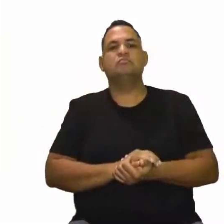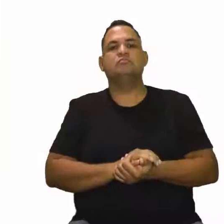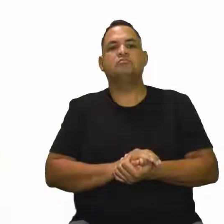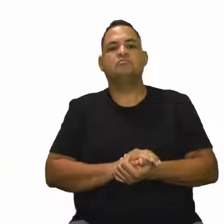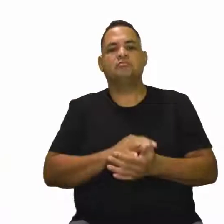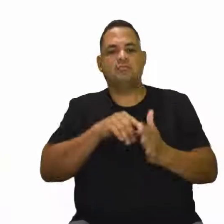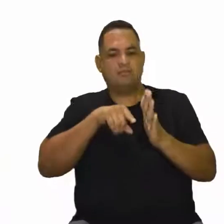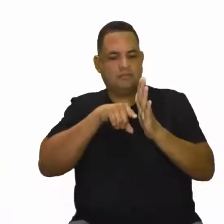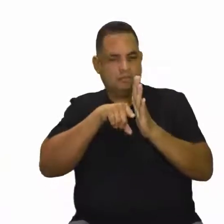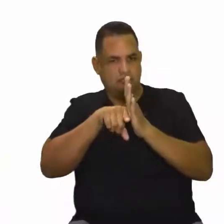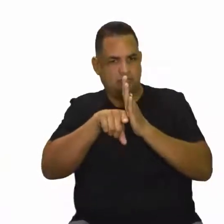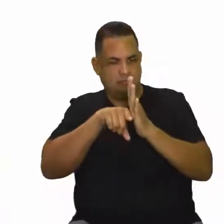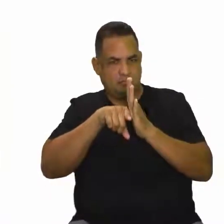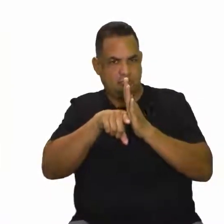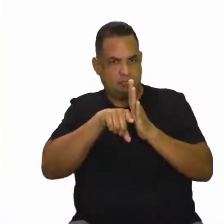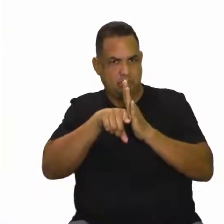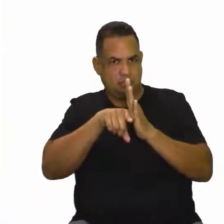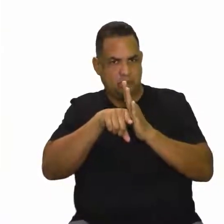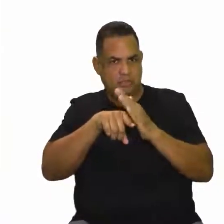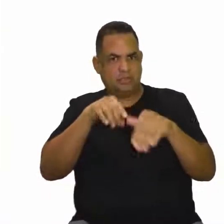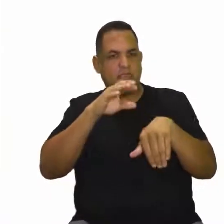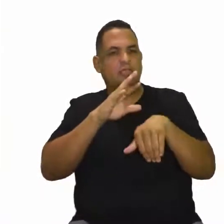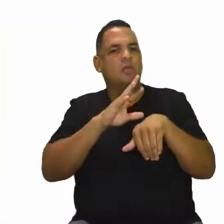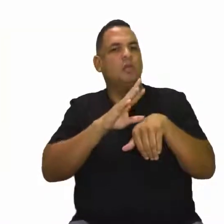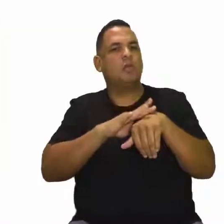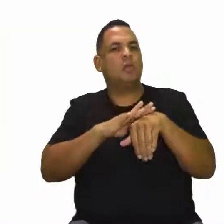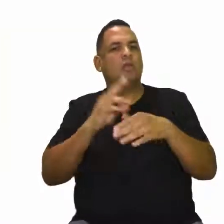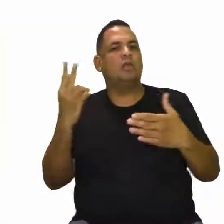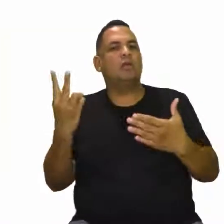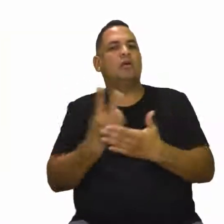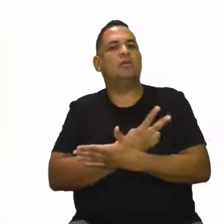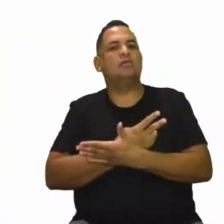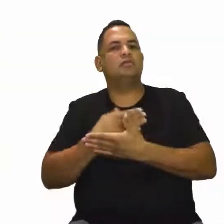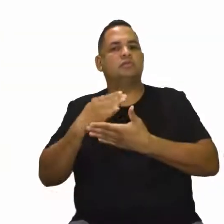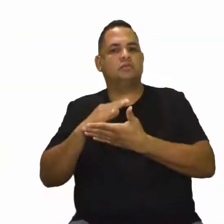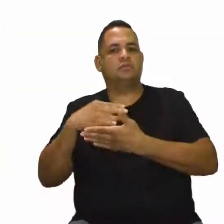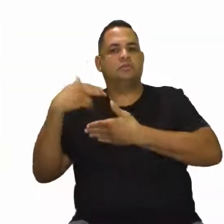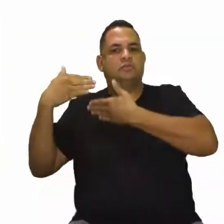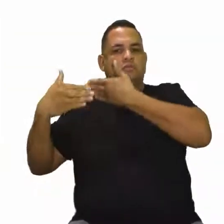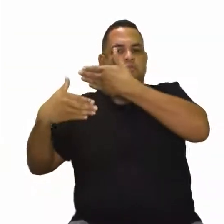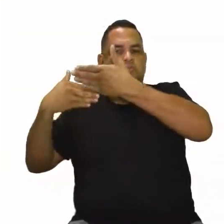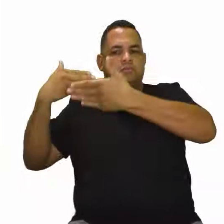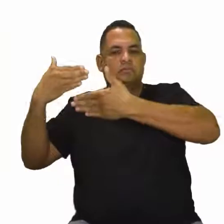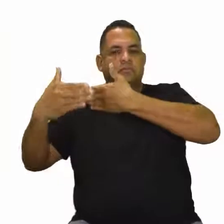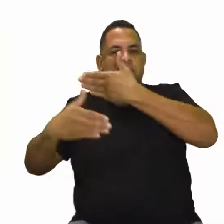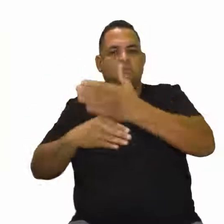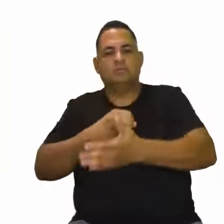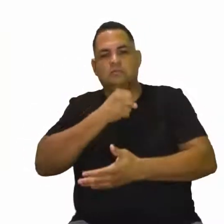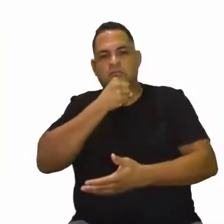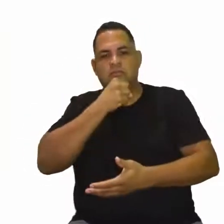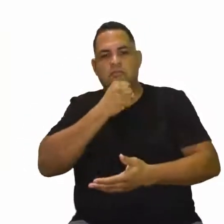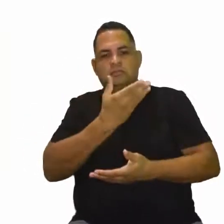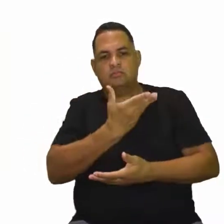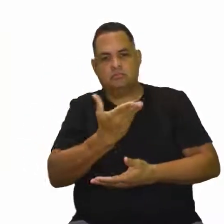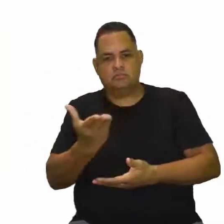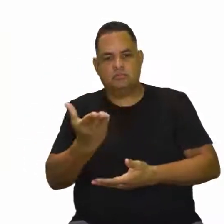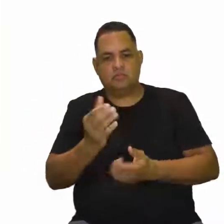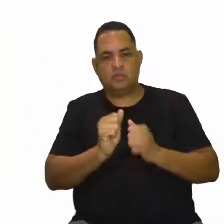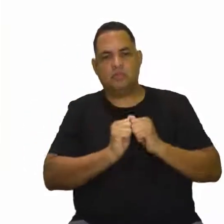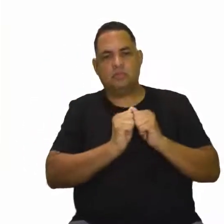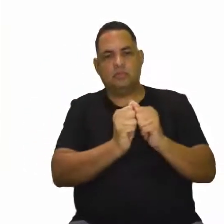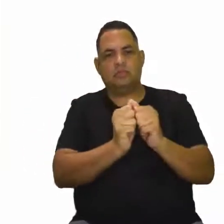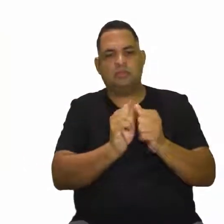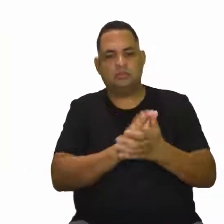epidemiologia do envelhecimento. Acompanhe aí esse processo aí de envelhecimento dessa garotinha.